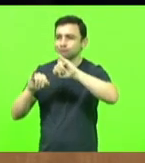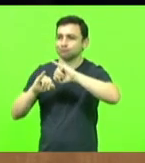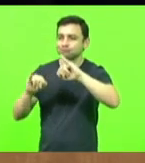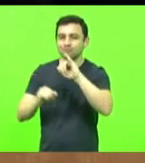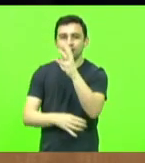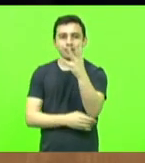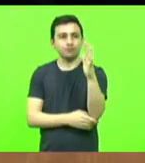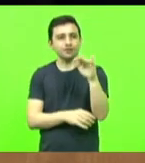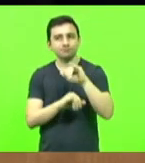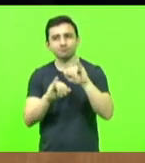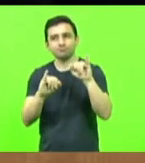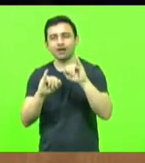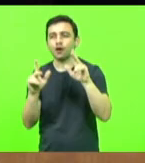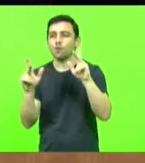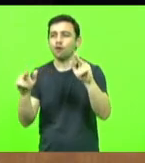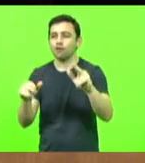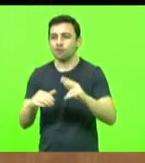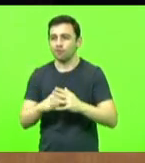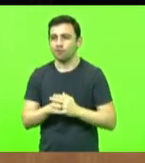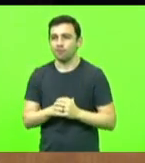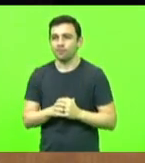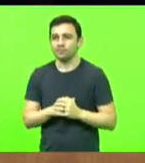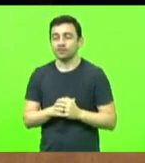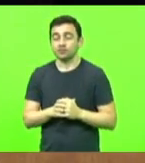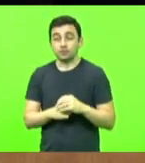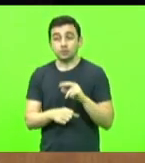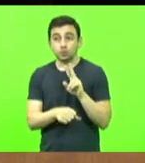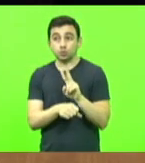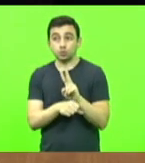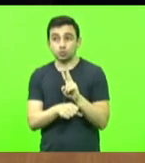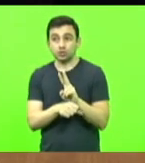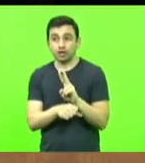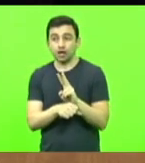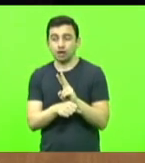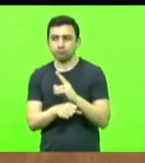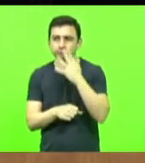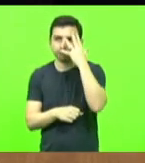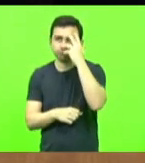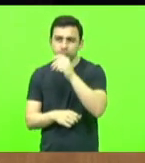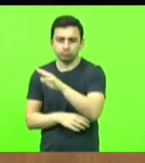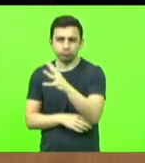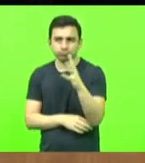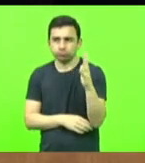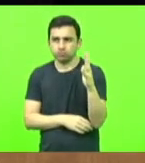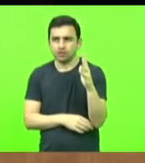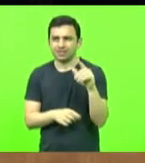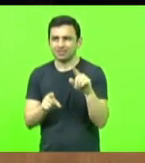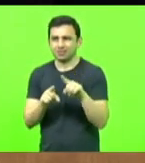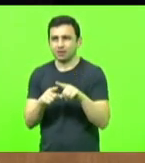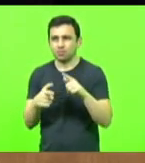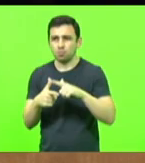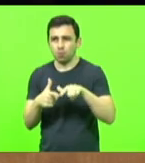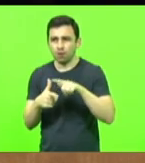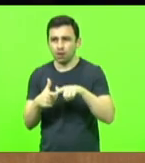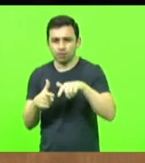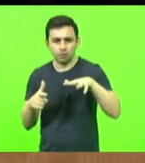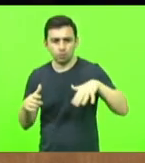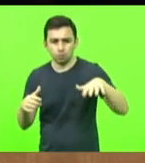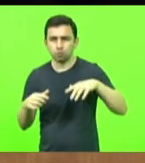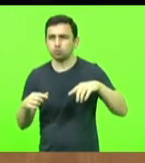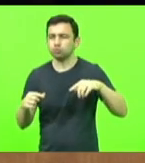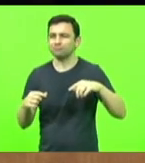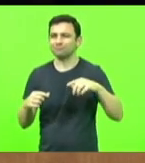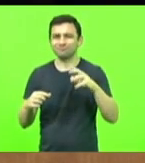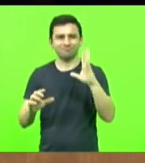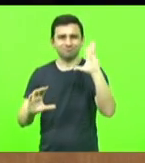Ismael. A preservação do meio ambiente e a crise climática que enfrentamos é assunto em voga